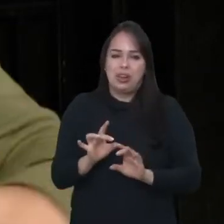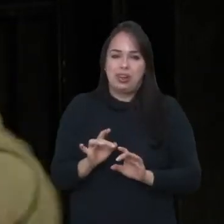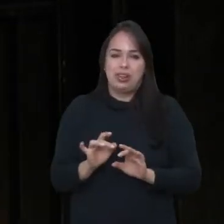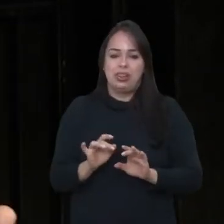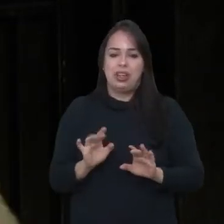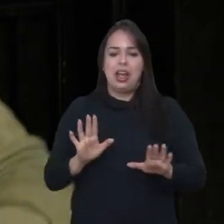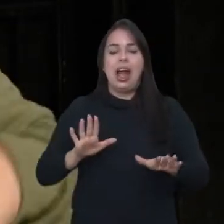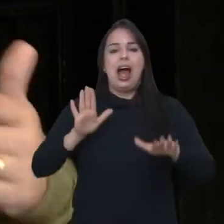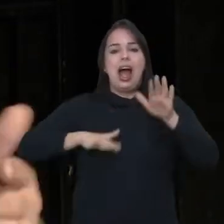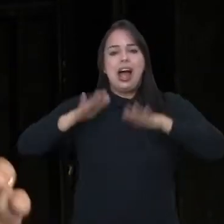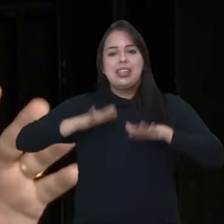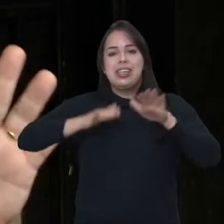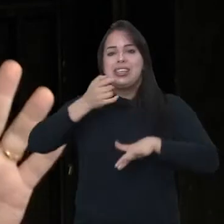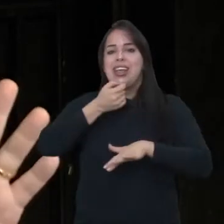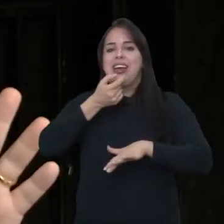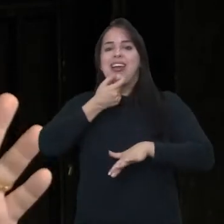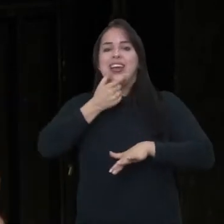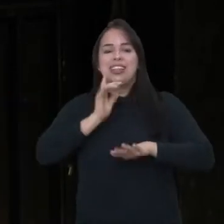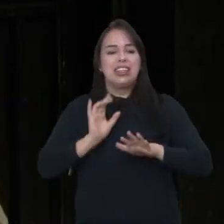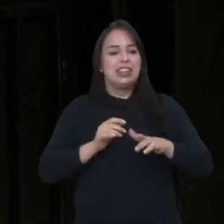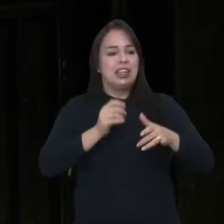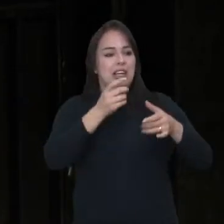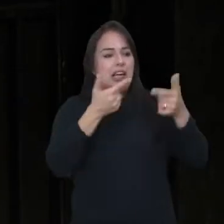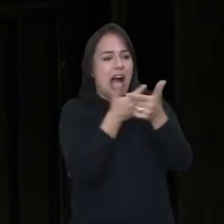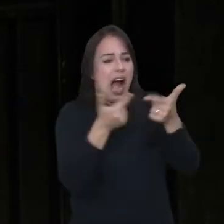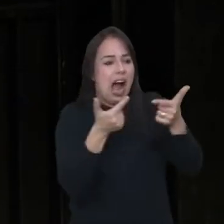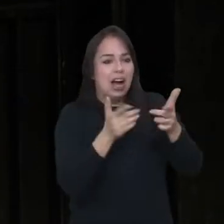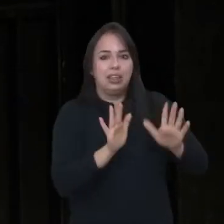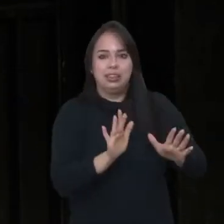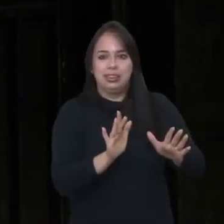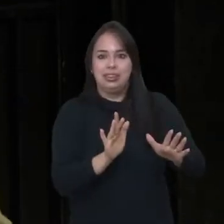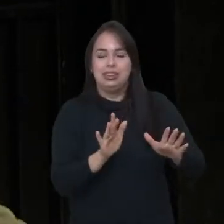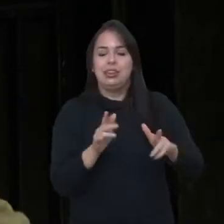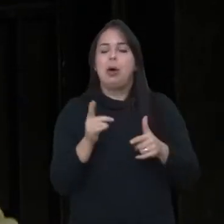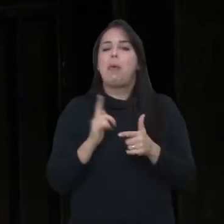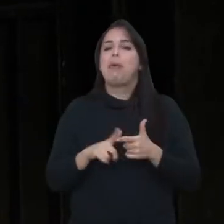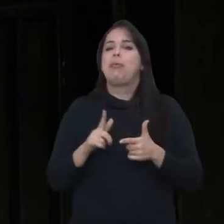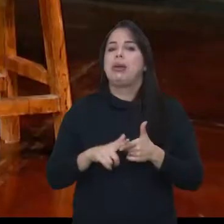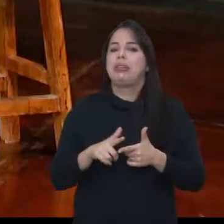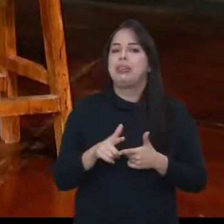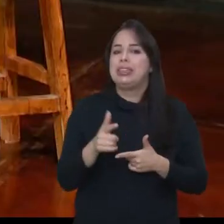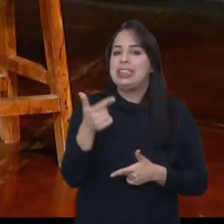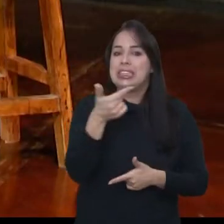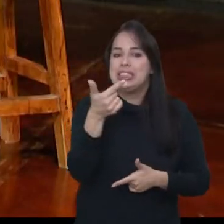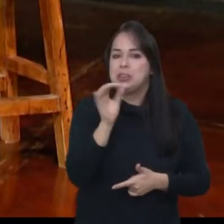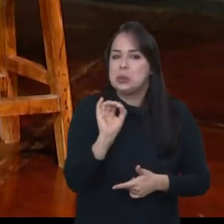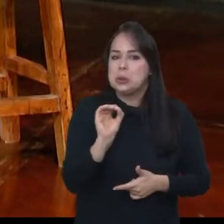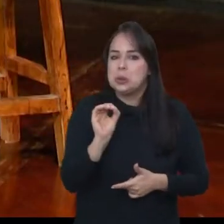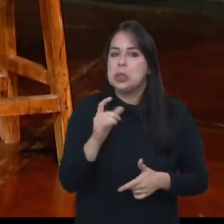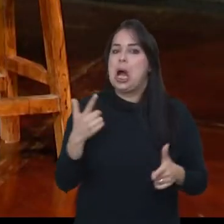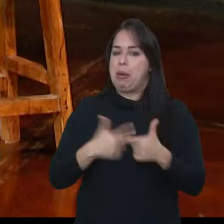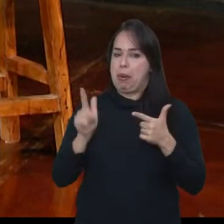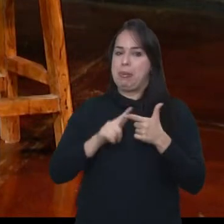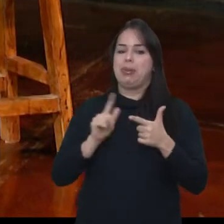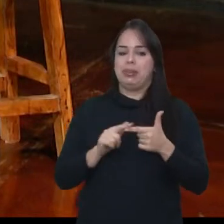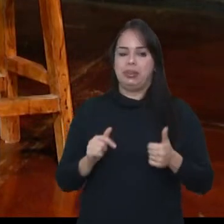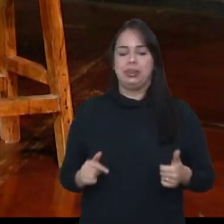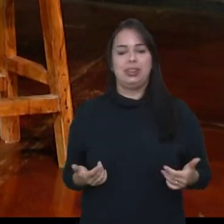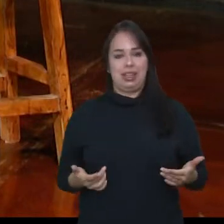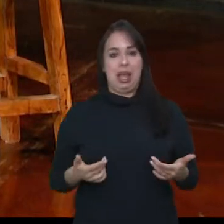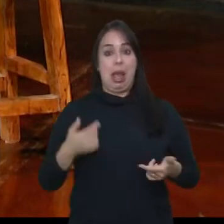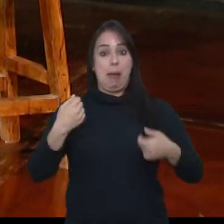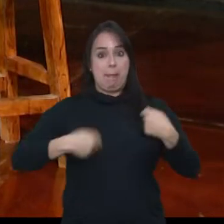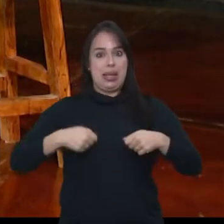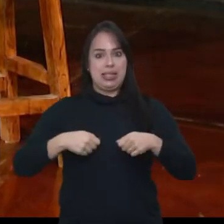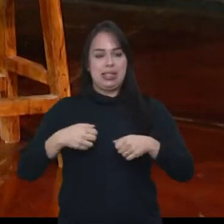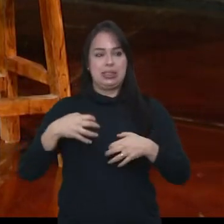só que uma vez eu contei de novo, o pessoal riu muito, aí você não esperava isso, mas você esperava o riso. O problema é quando não vê o riso, né? Ah, isso, Aí tem que trabalhar